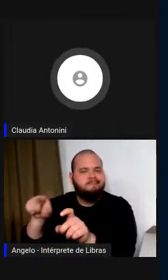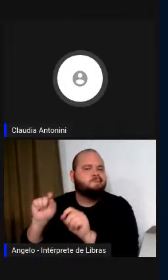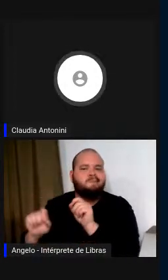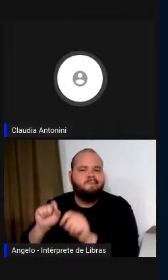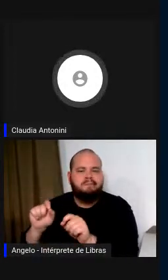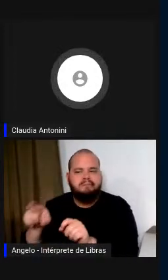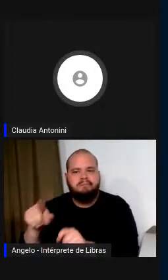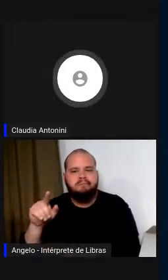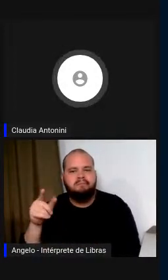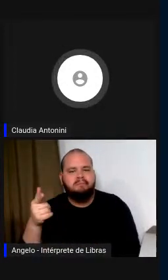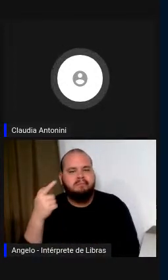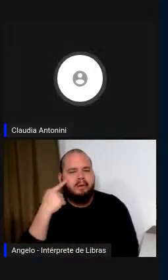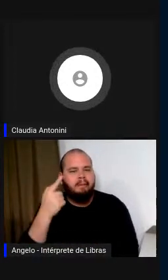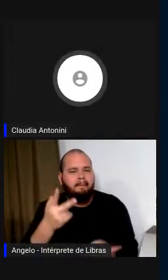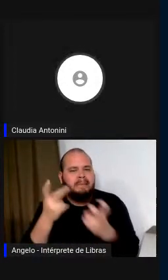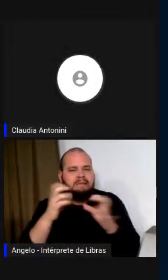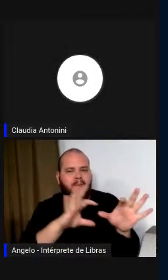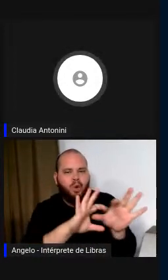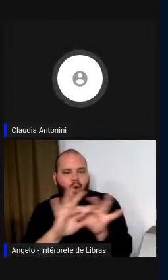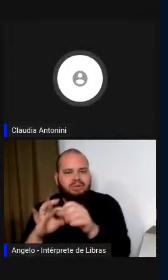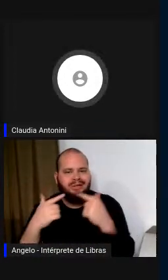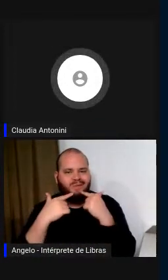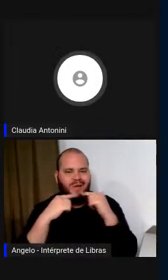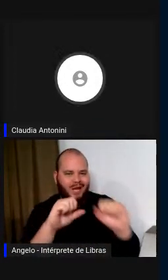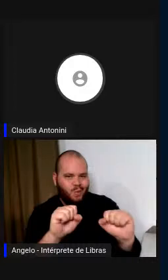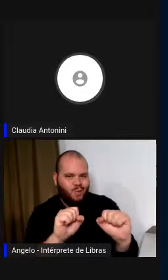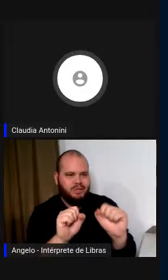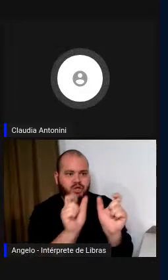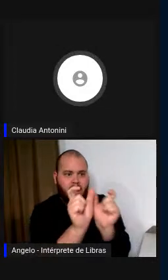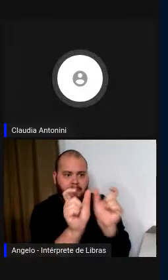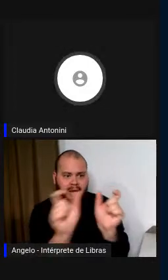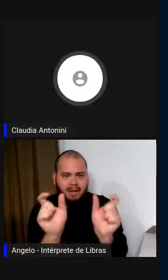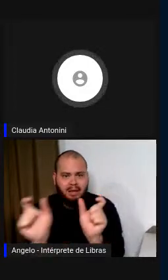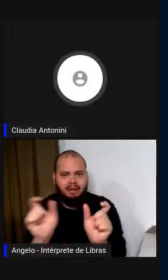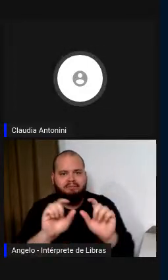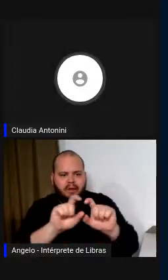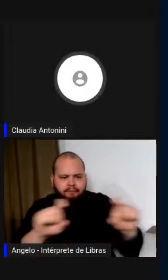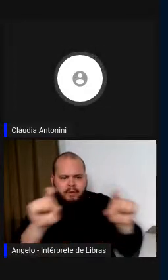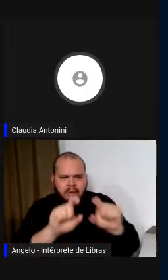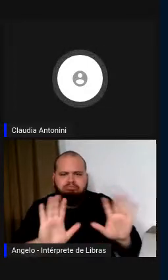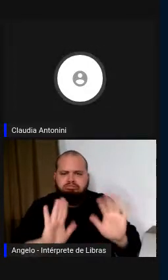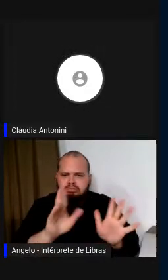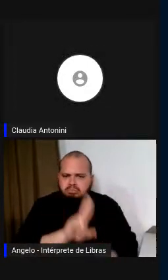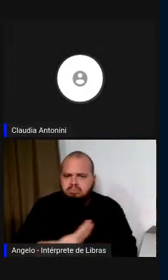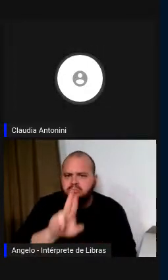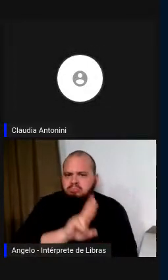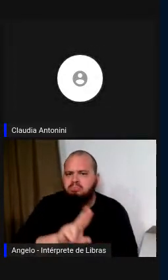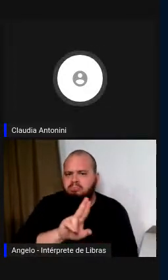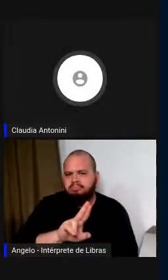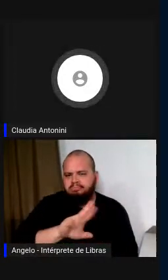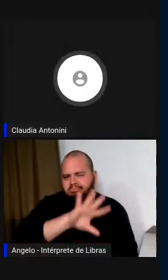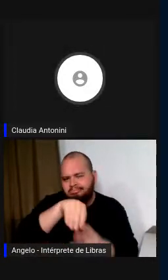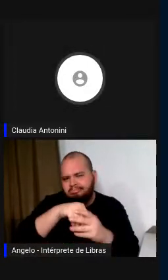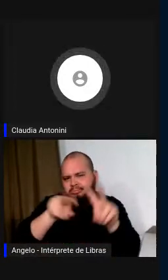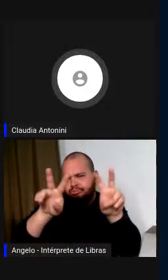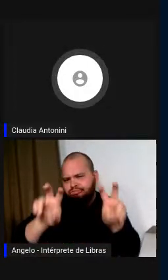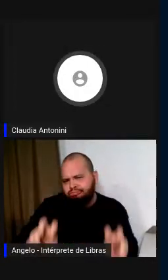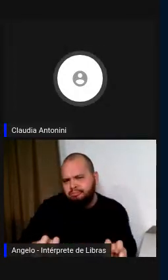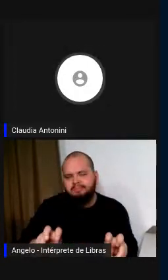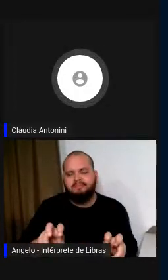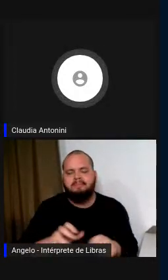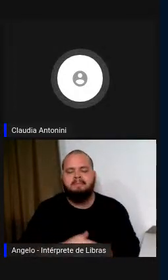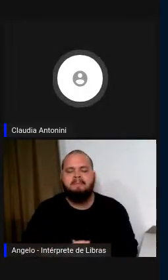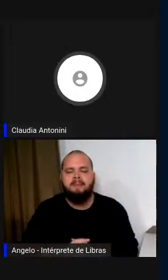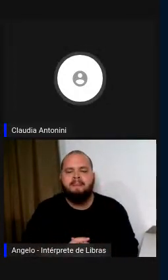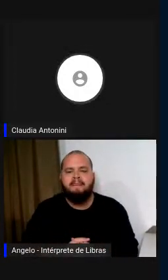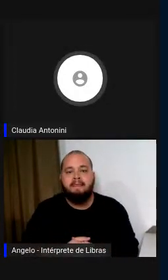olhar o contexto linguístico, as palavras que circundam determinado, a uma determinada palavra,